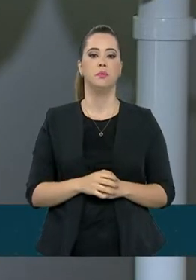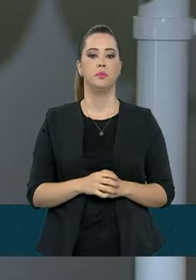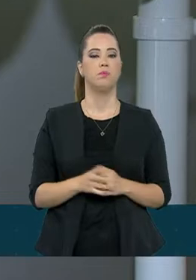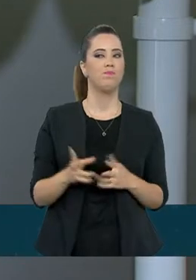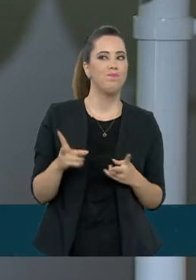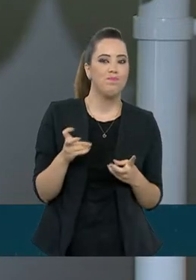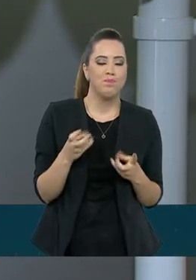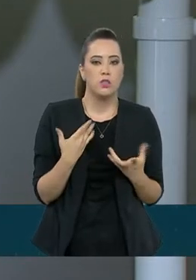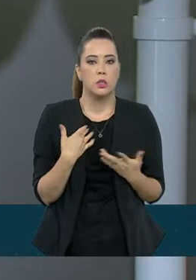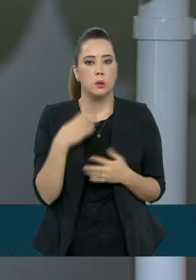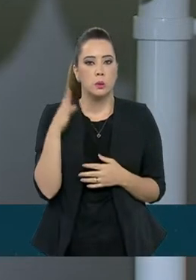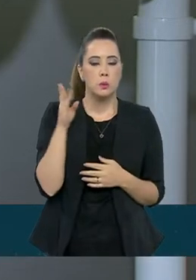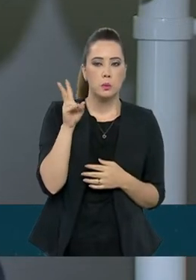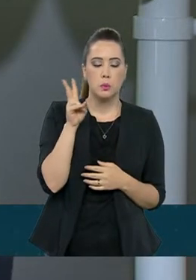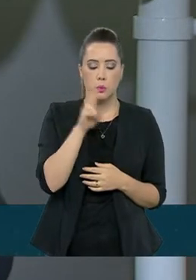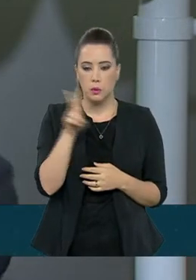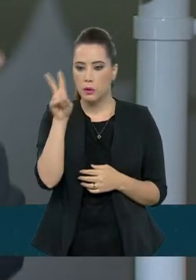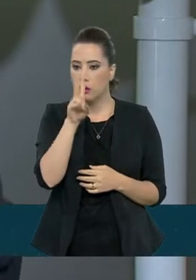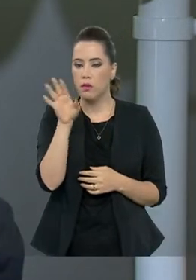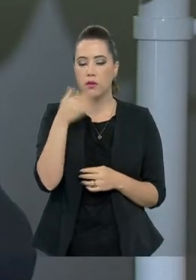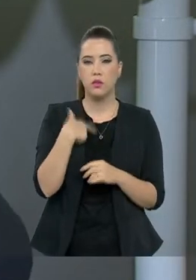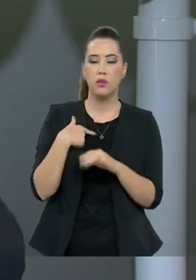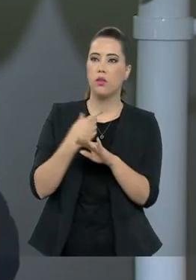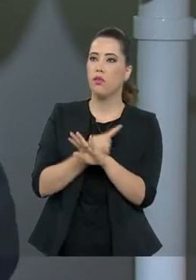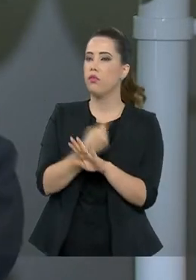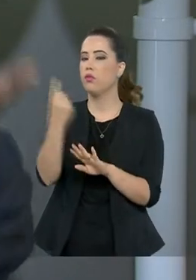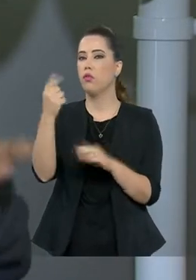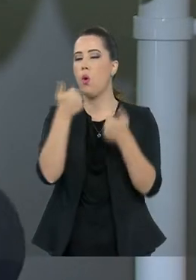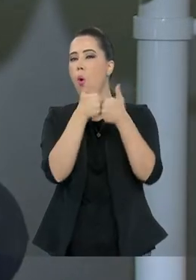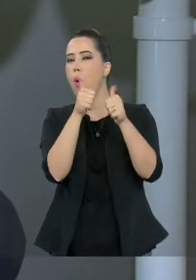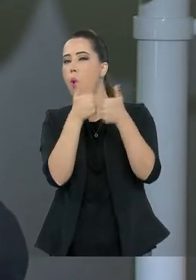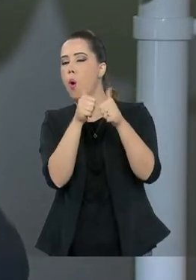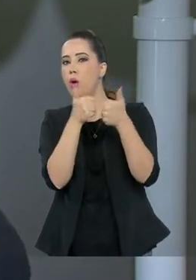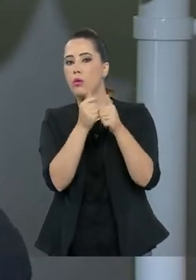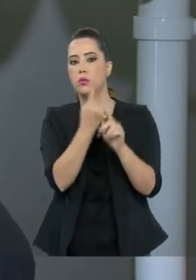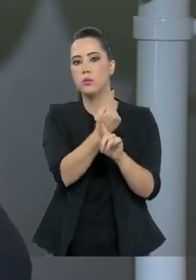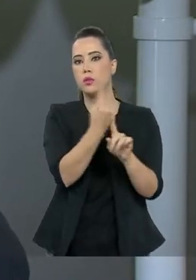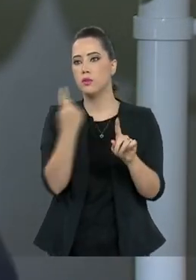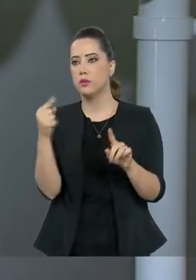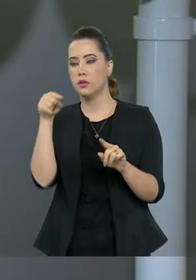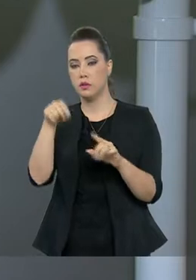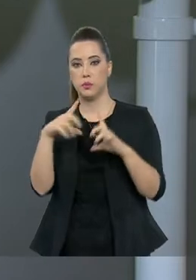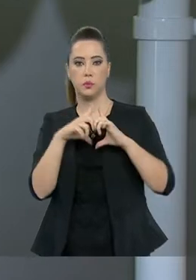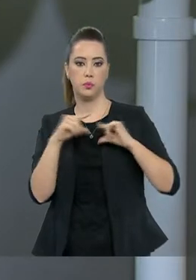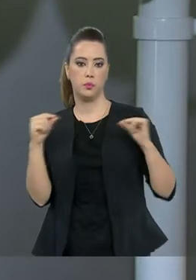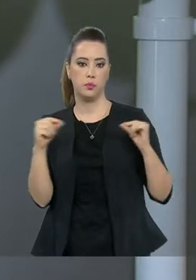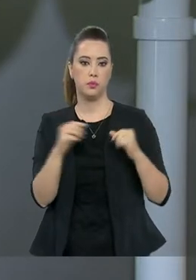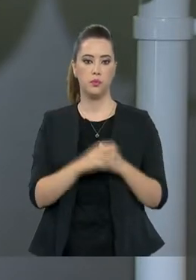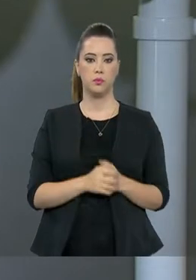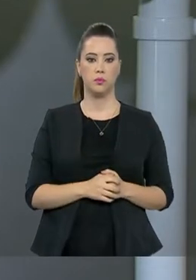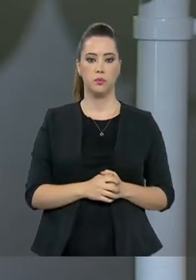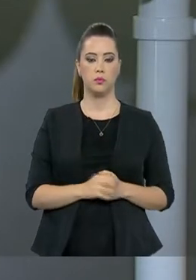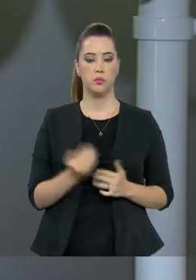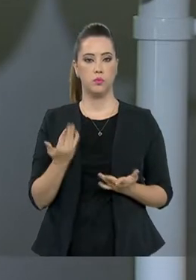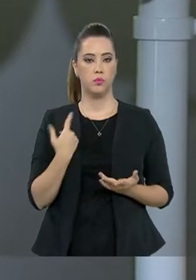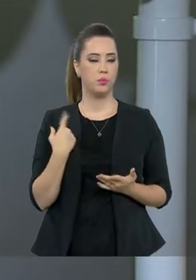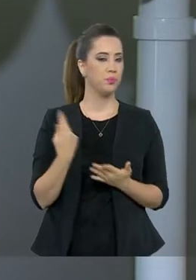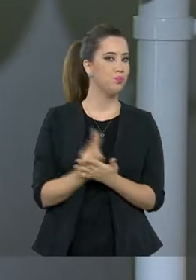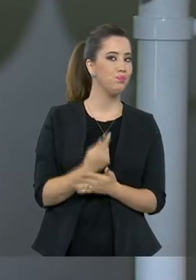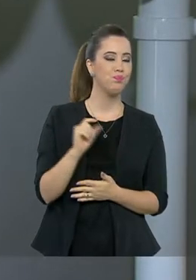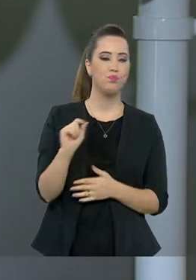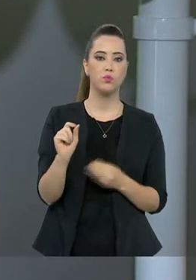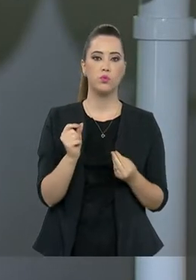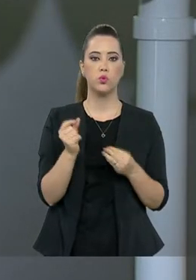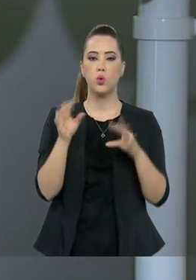enxergando o dia que eu fui pegar um ônibus para ir para cá, Brasília, para vir para Brasília. Então, o acontece?